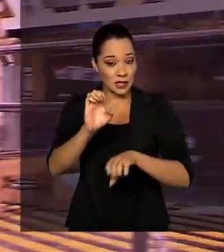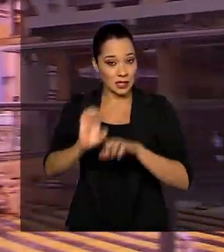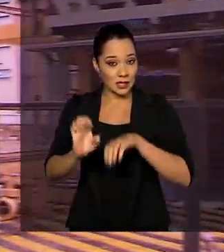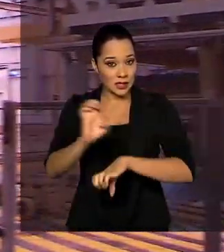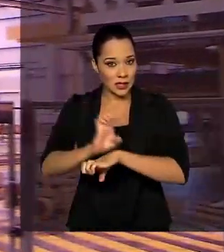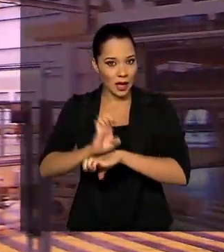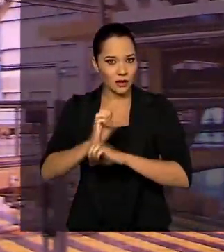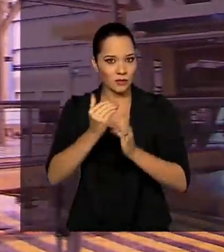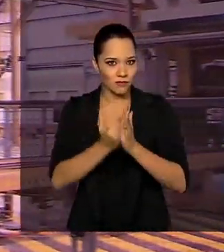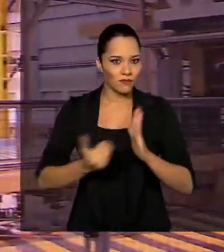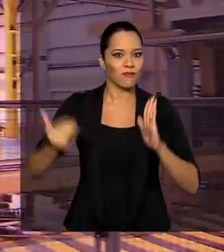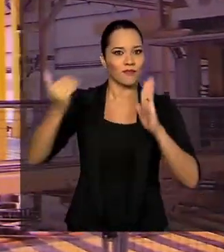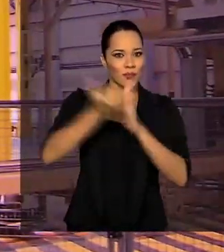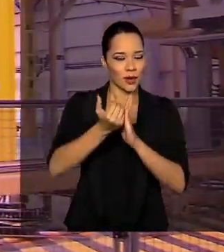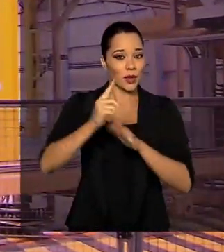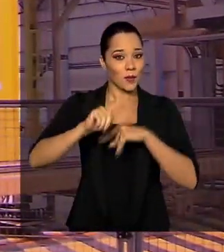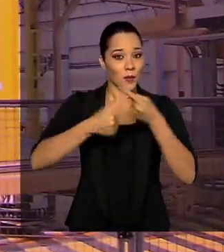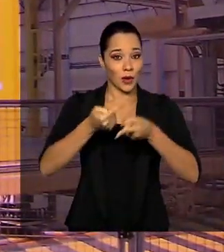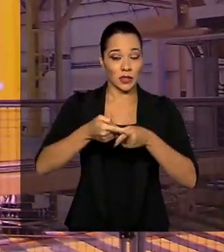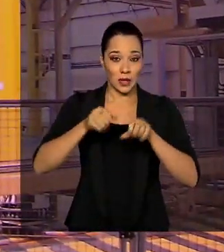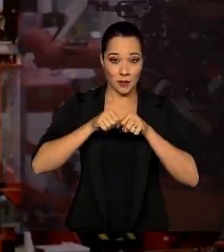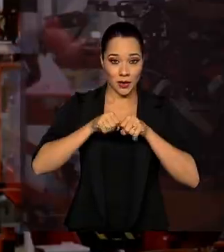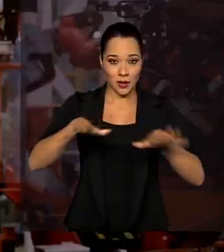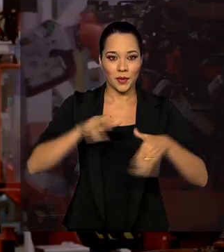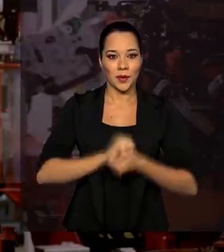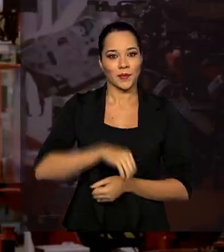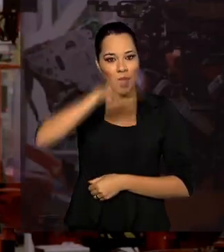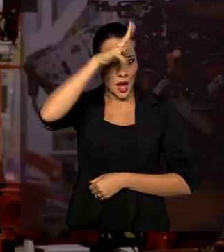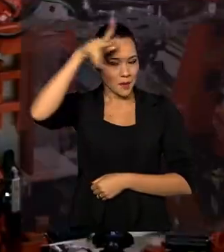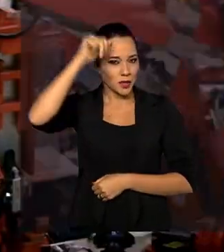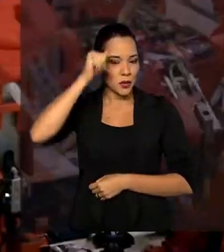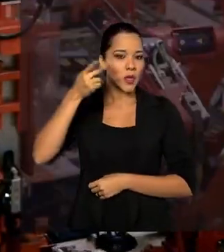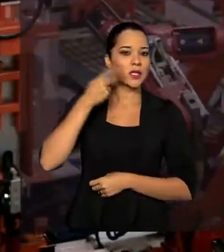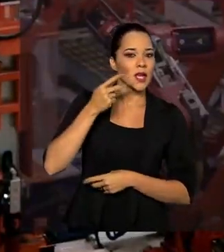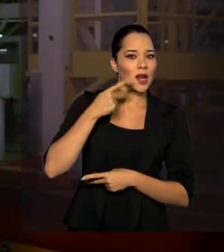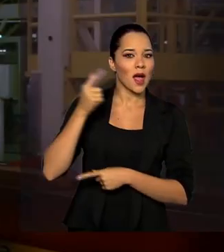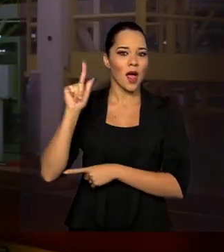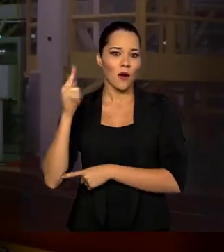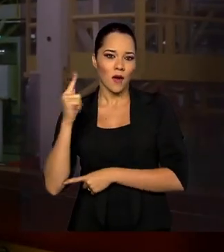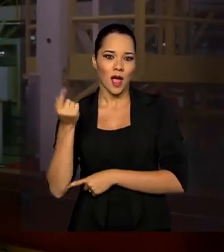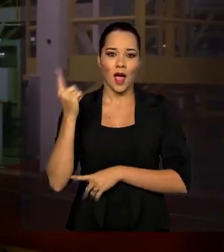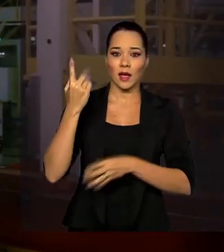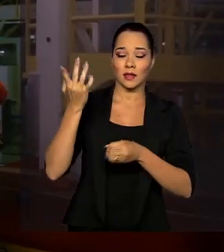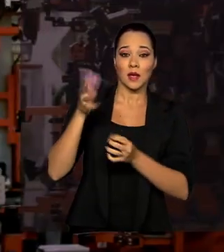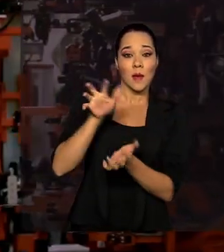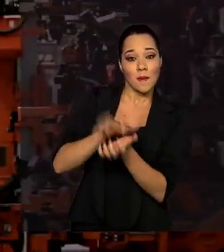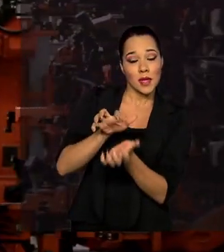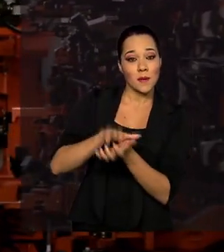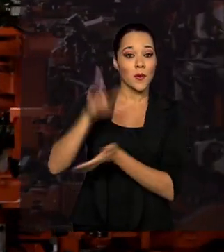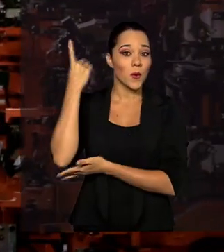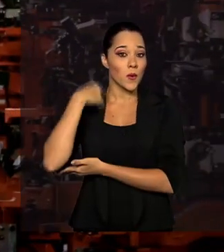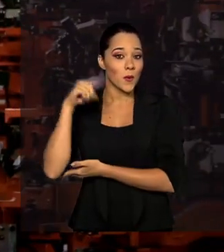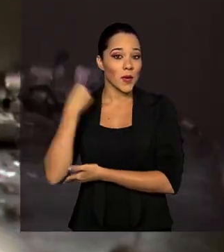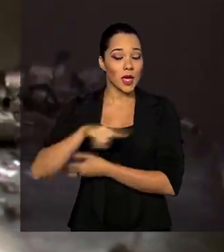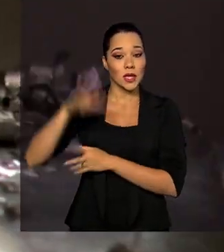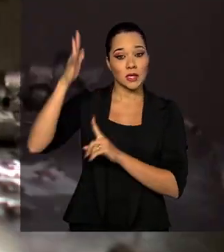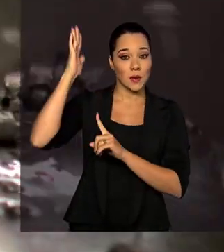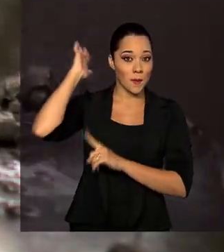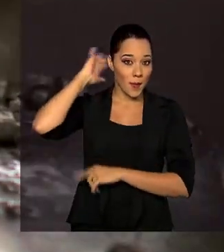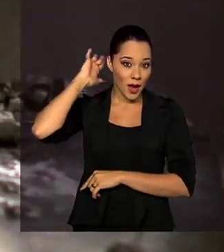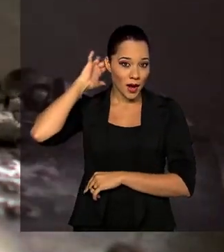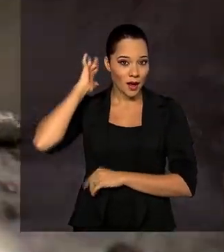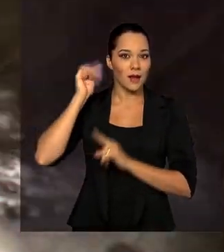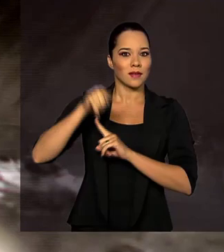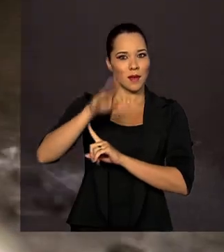o patamar pré-pandemia. Amazonas, Ceará, Goiás, Minas Gerais, Pernambuco e Pará aparecem